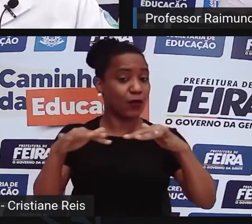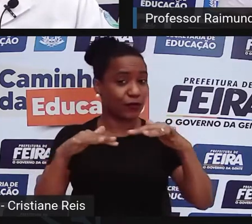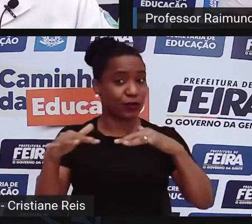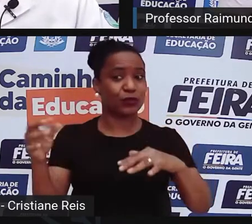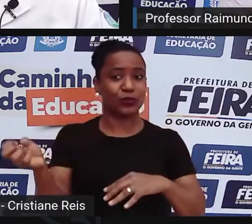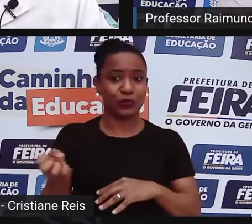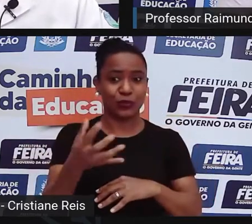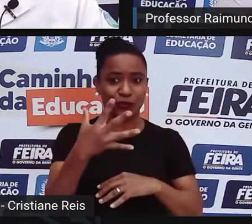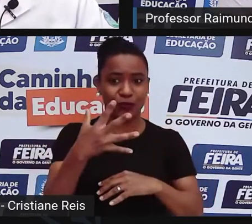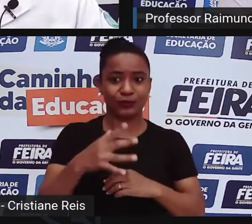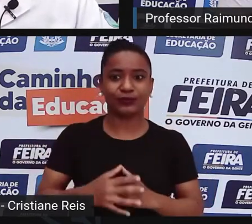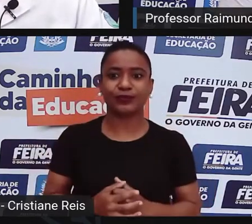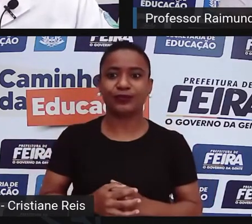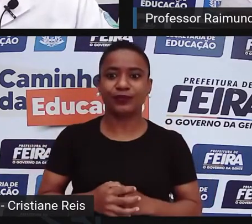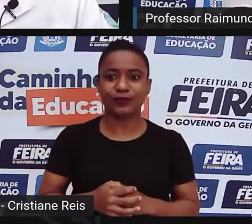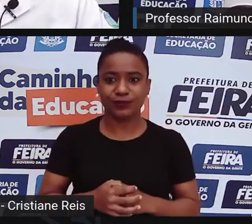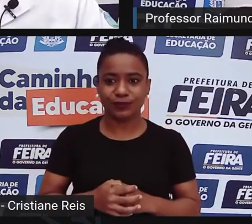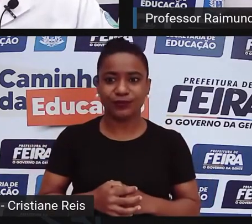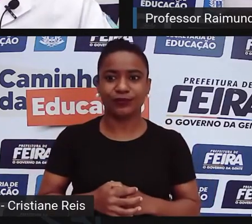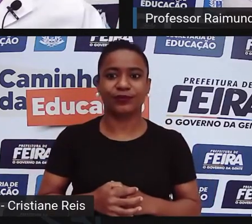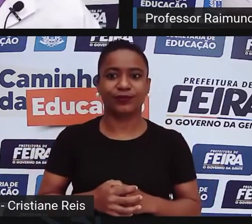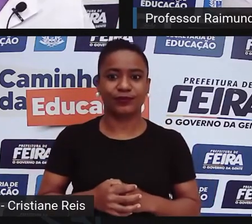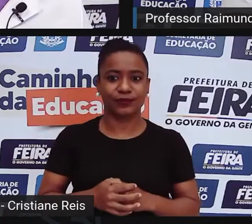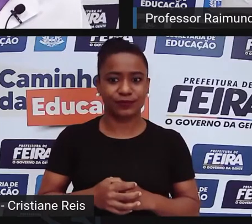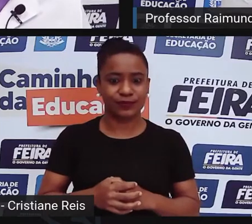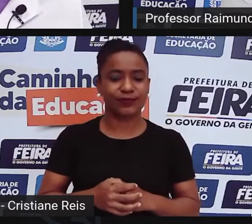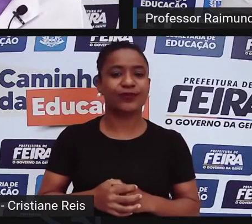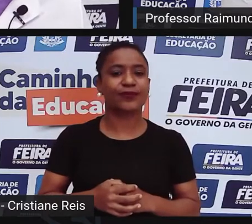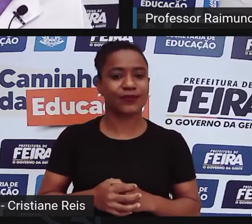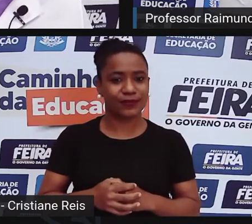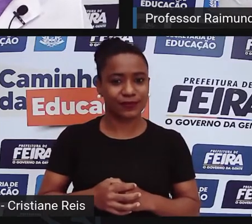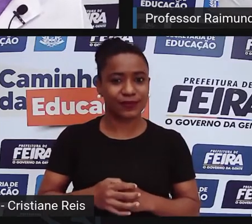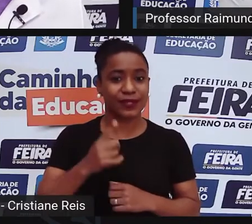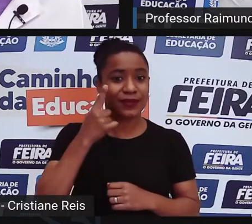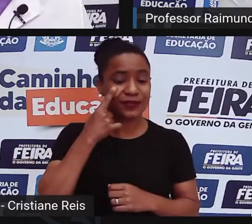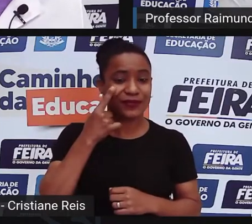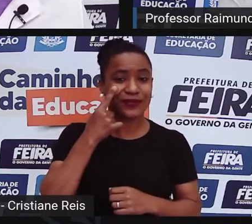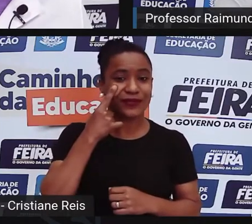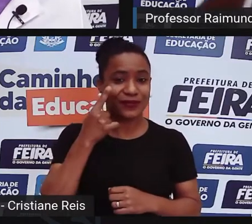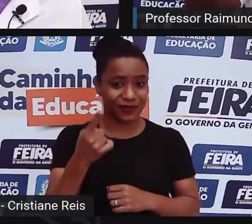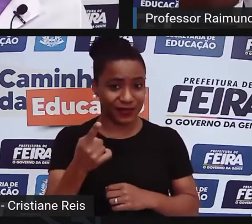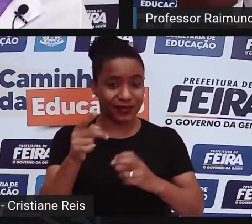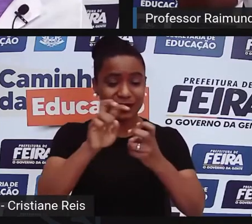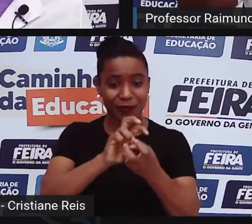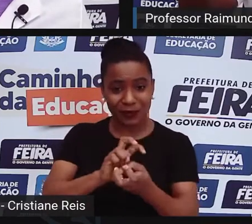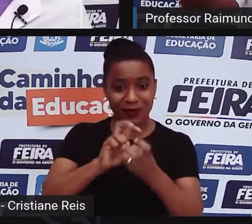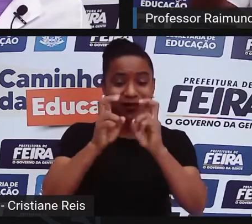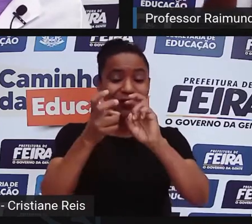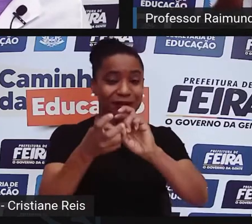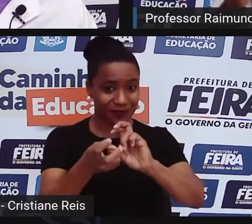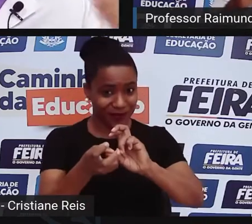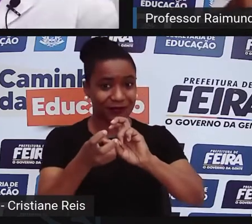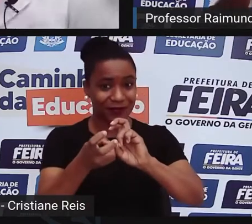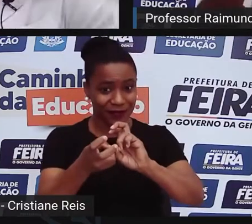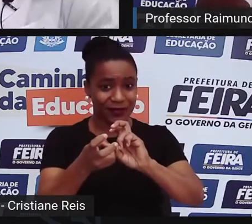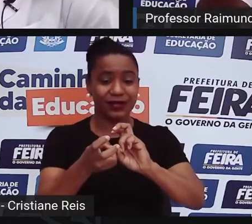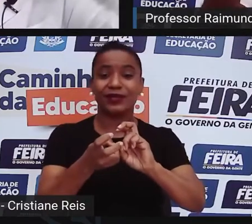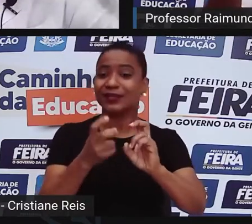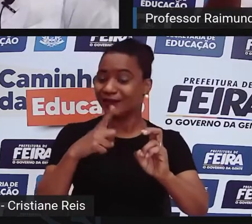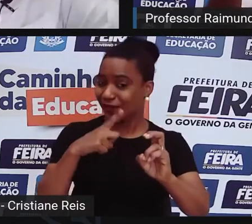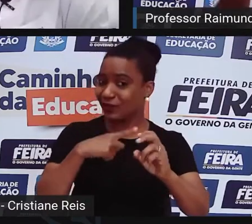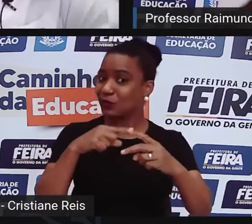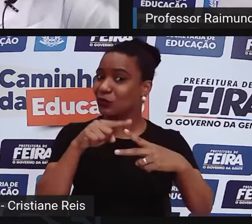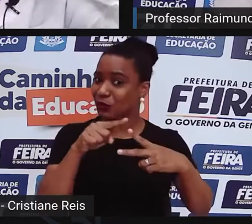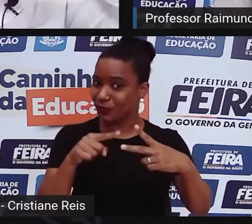tratar ele como um estilo de capoeira, porque o estilo de capoeira é a capoeira angola e a